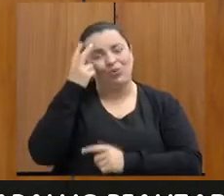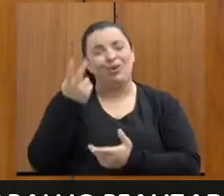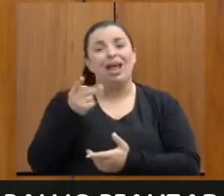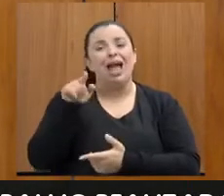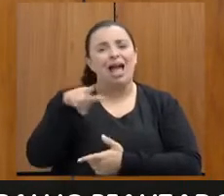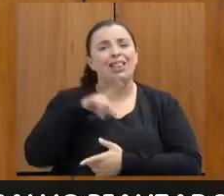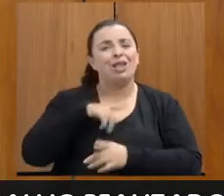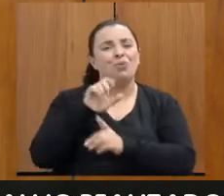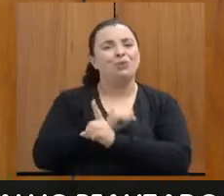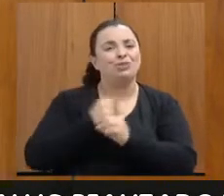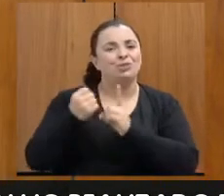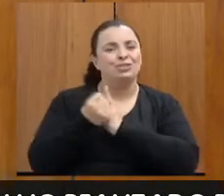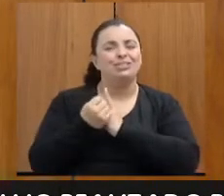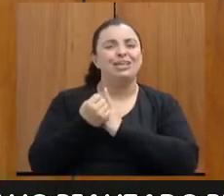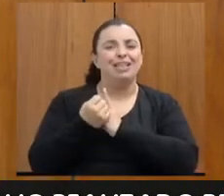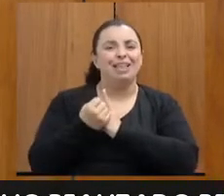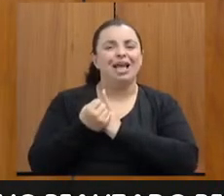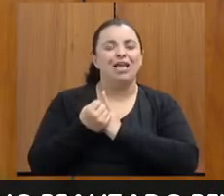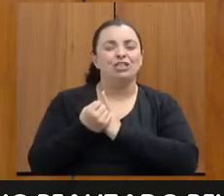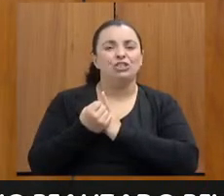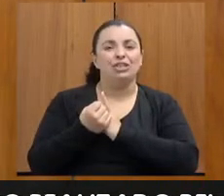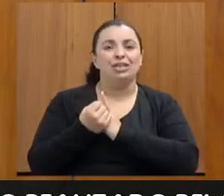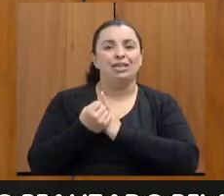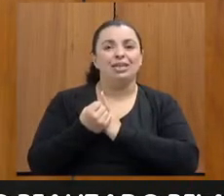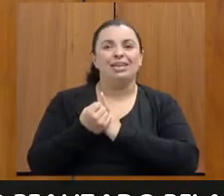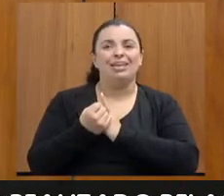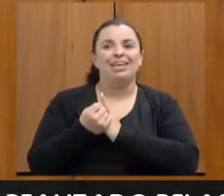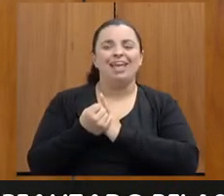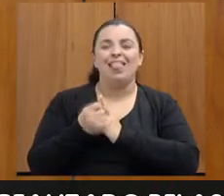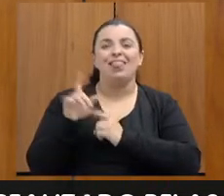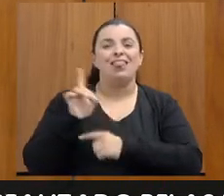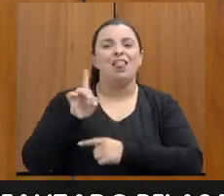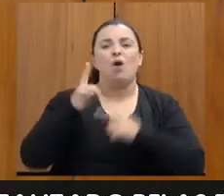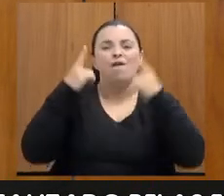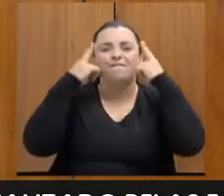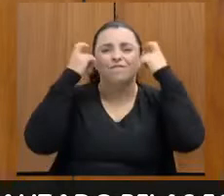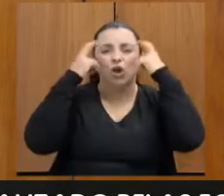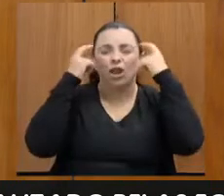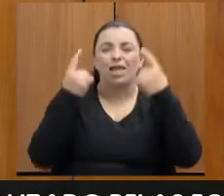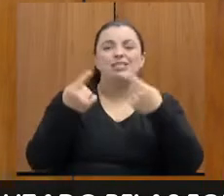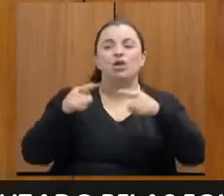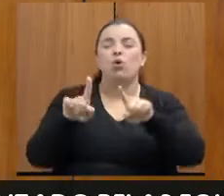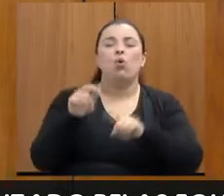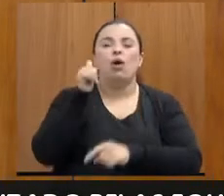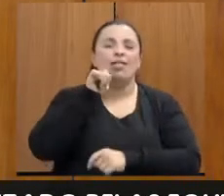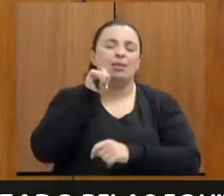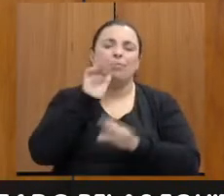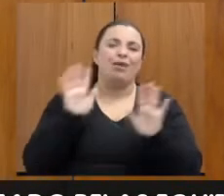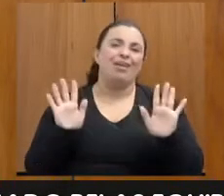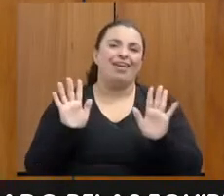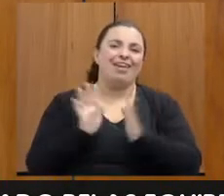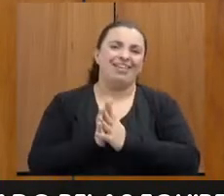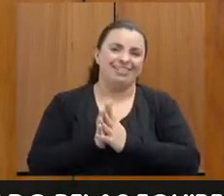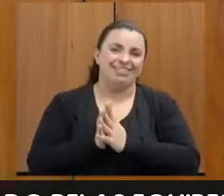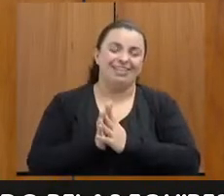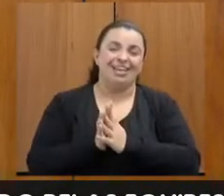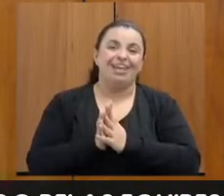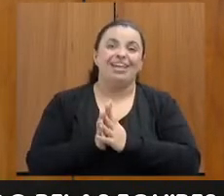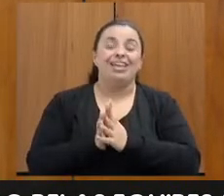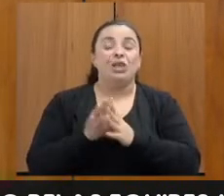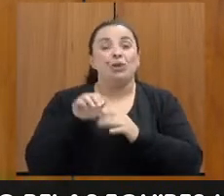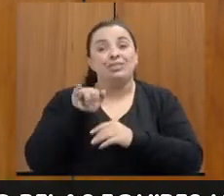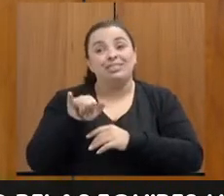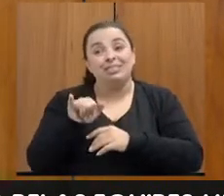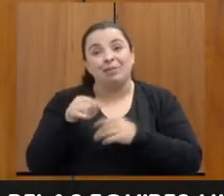gente tem uma sociedade que não violente as nossas mulheres, eu trabalho para que elas não precisem nem conhecê-los. Mas, se